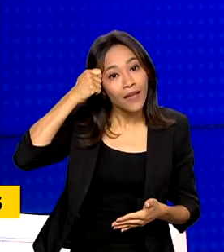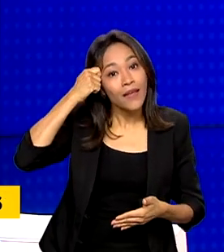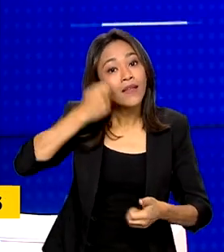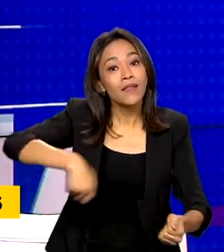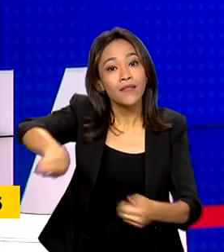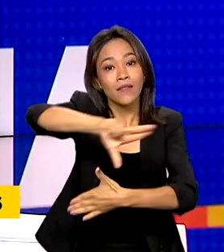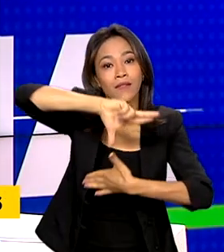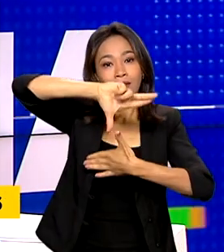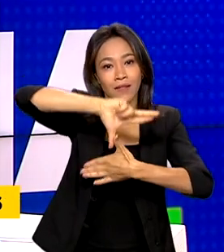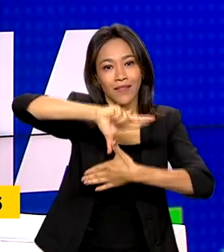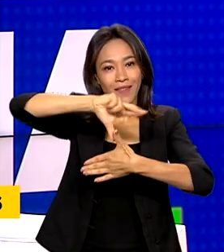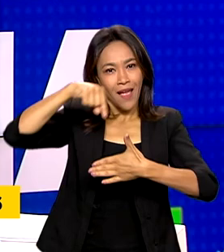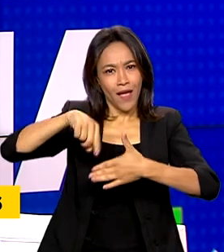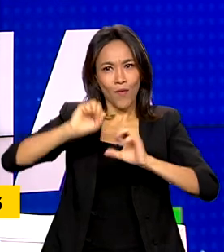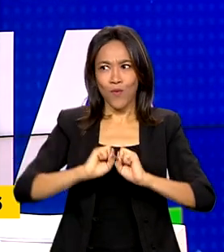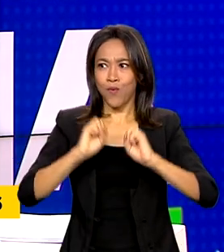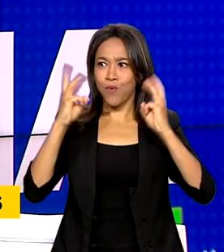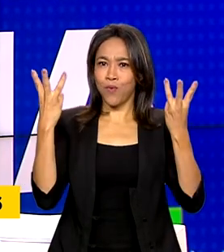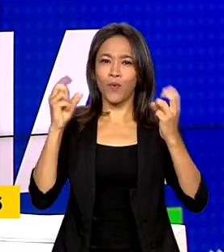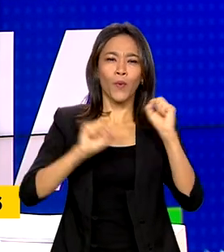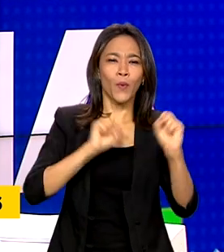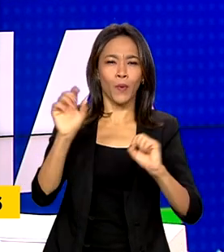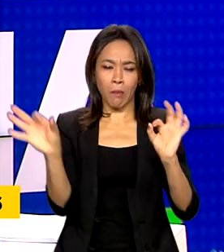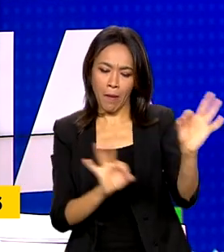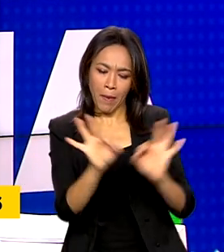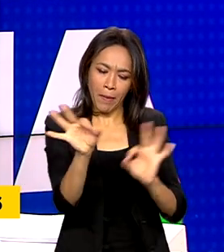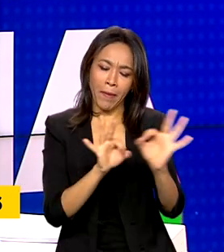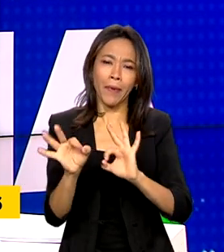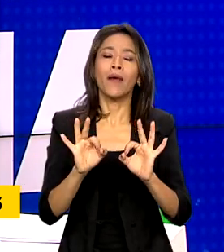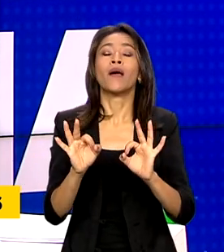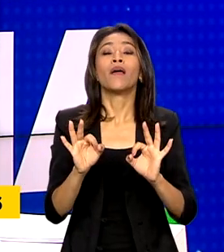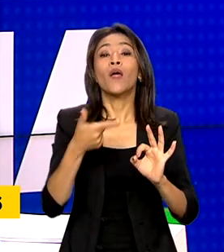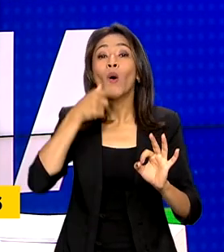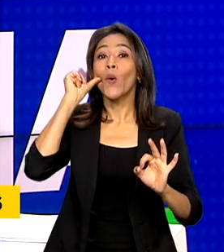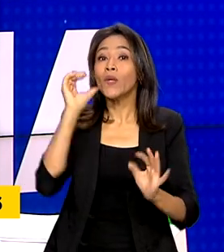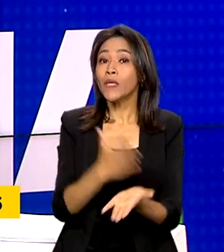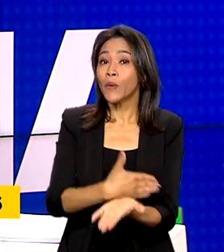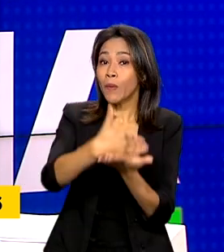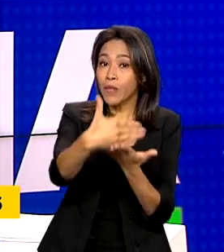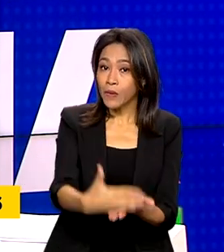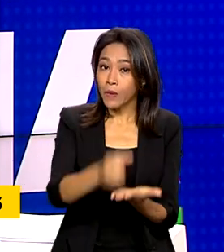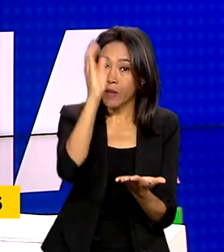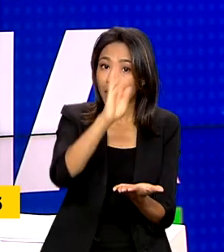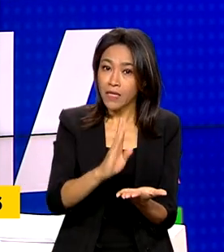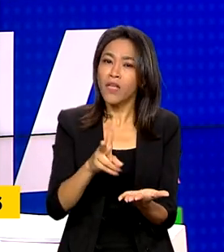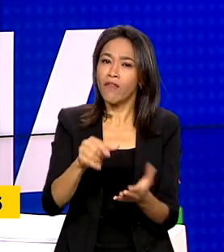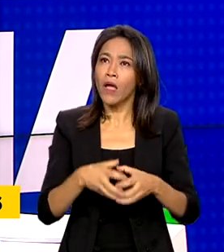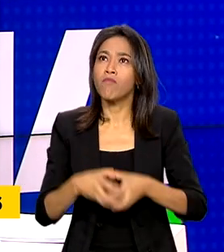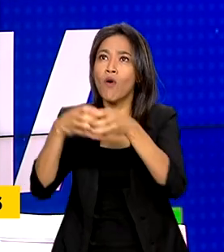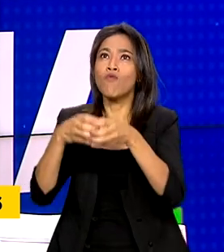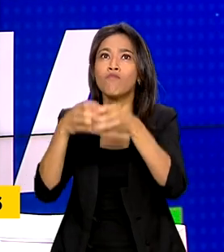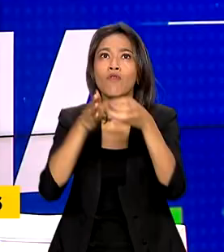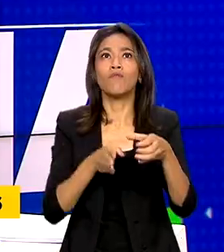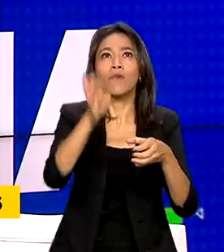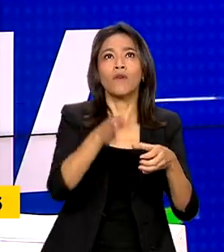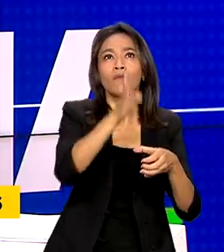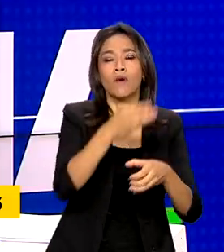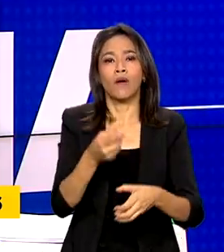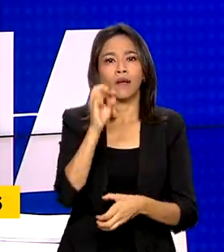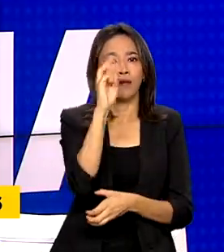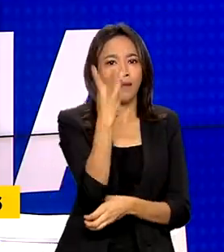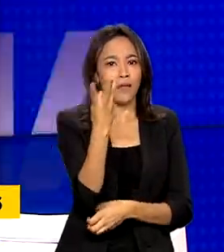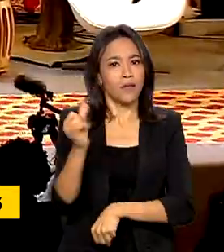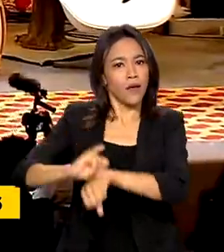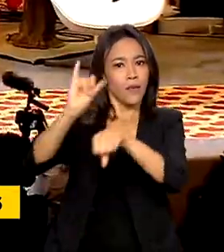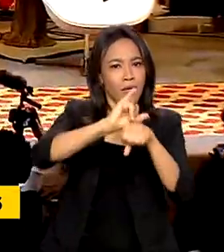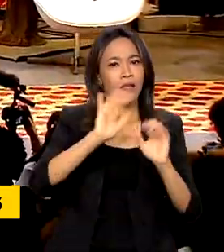É o Festival Latinidades, que começou ontem aqui em Brasília e vai percorrer mais três capitais até o fim de julho.